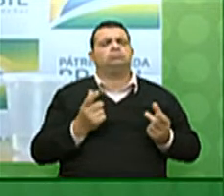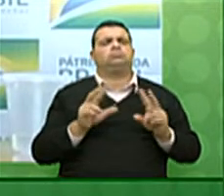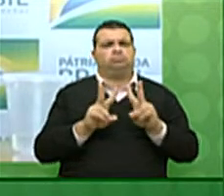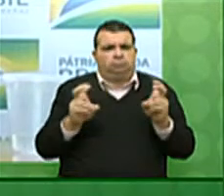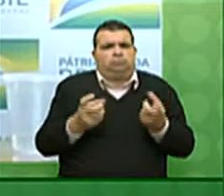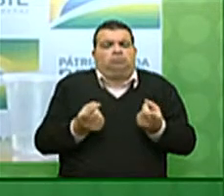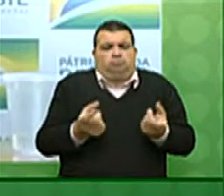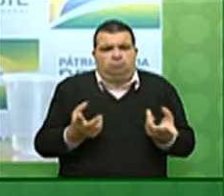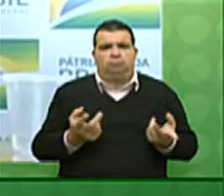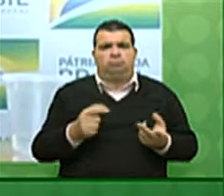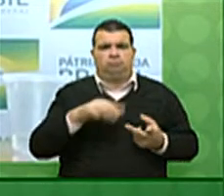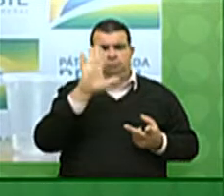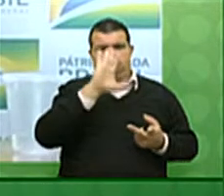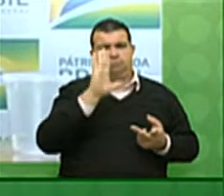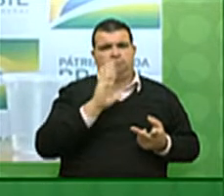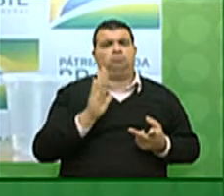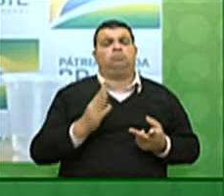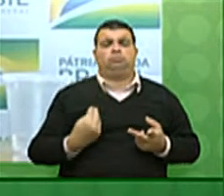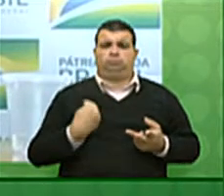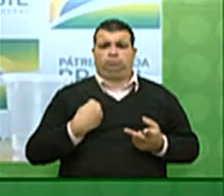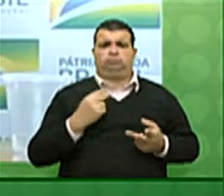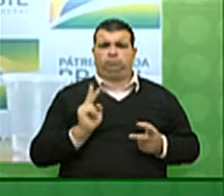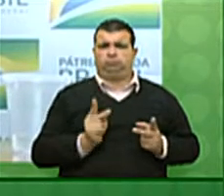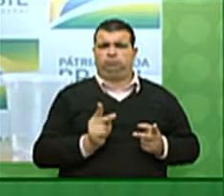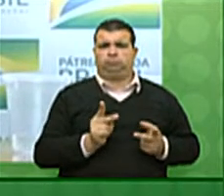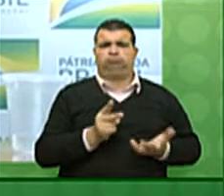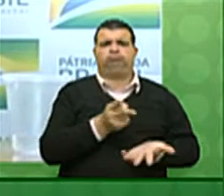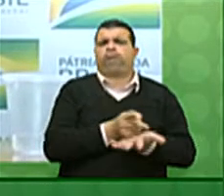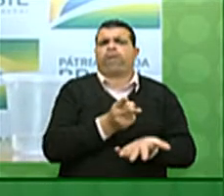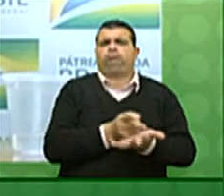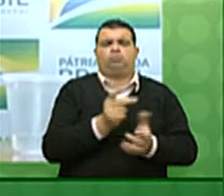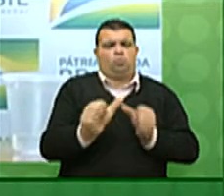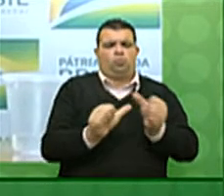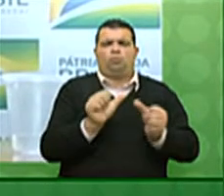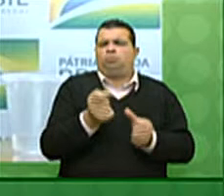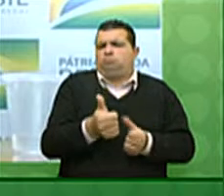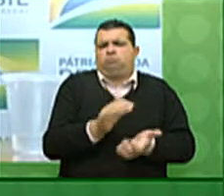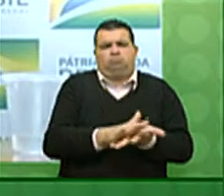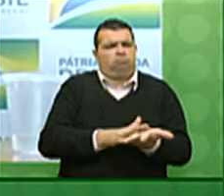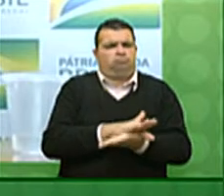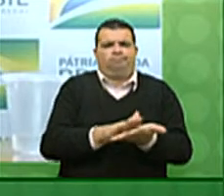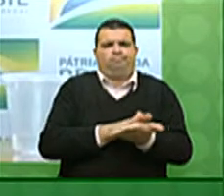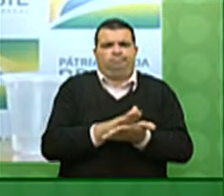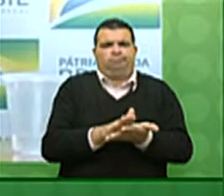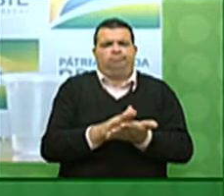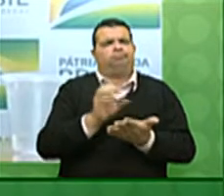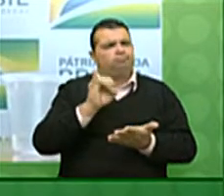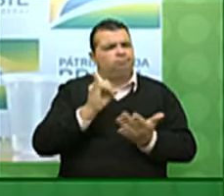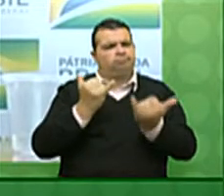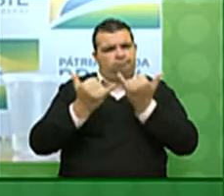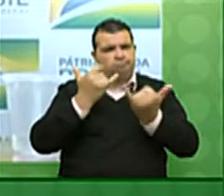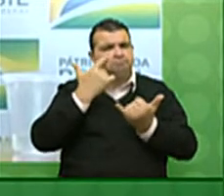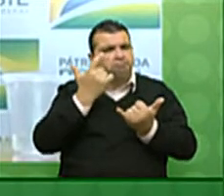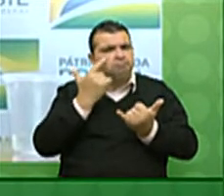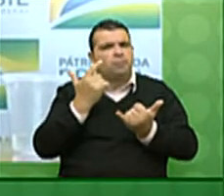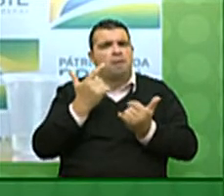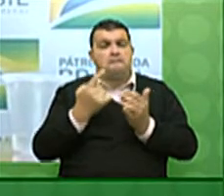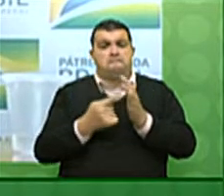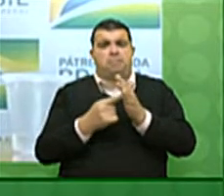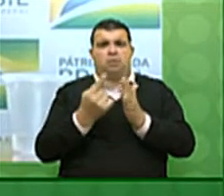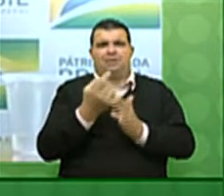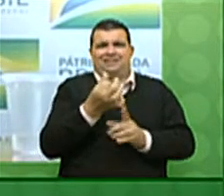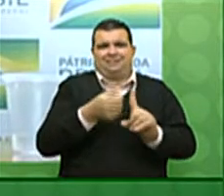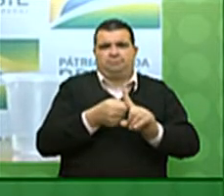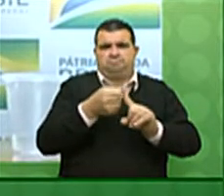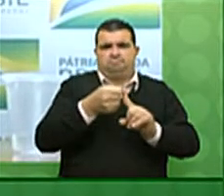brasileira permaneceu praticamente inalterada quando comparamos o primeiro semestre